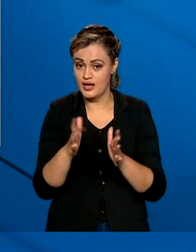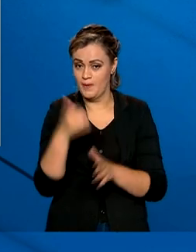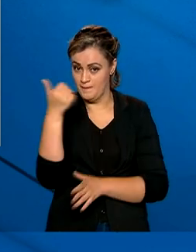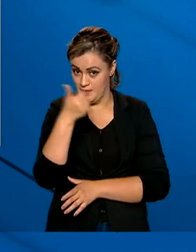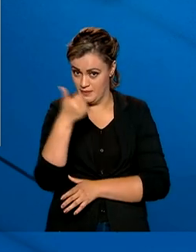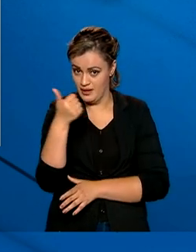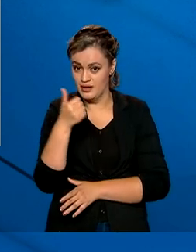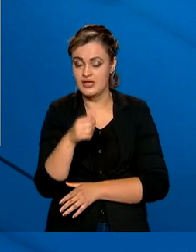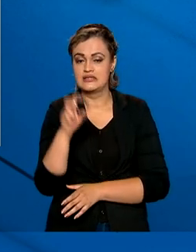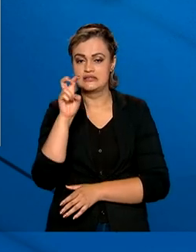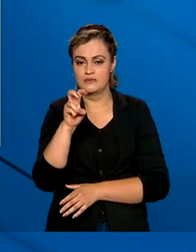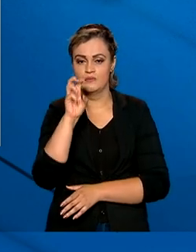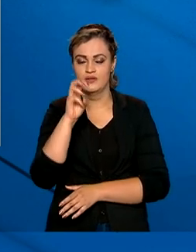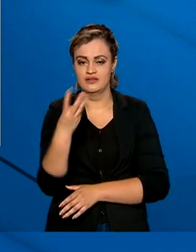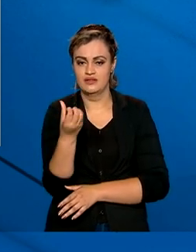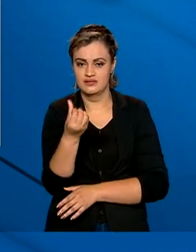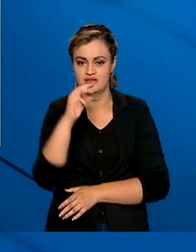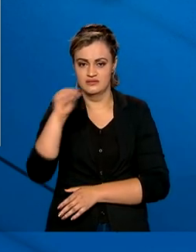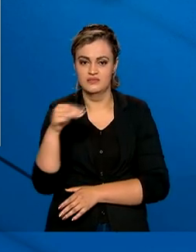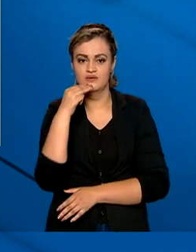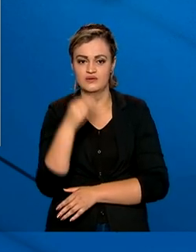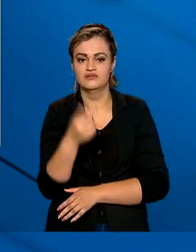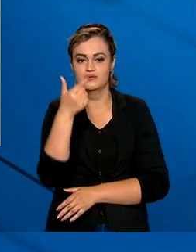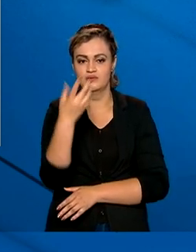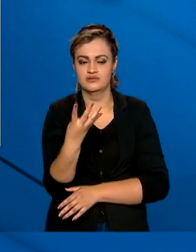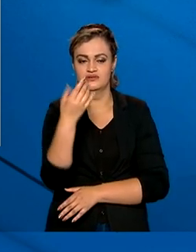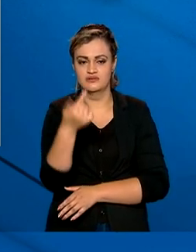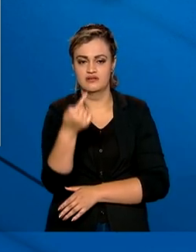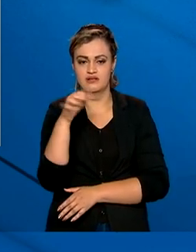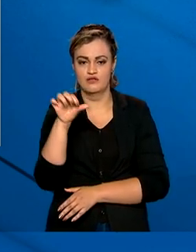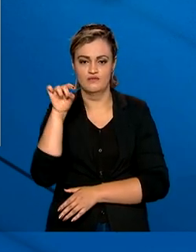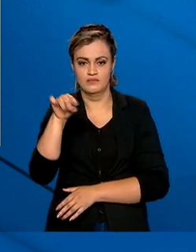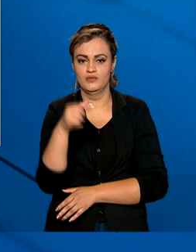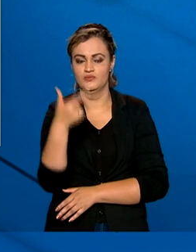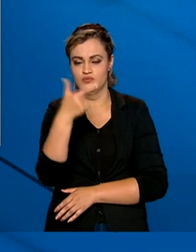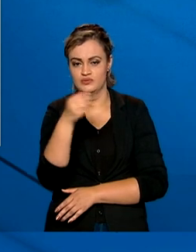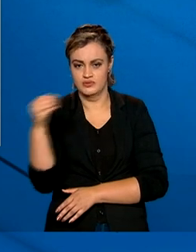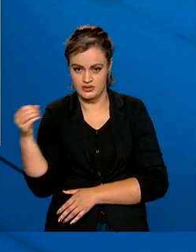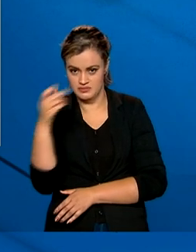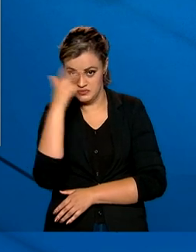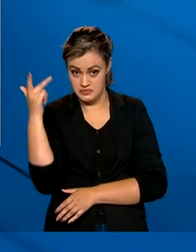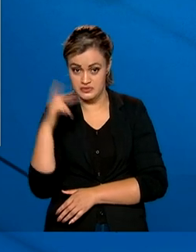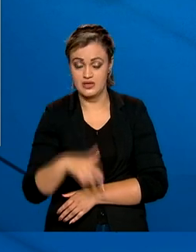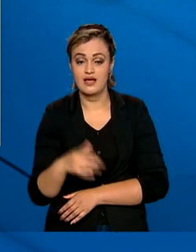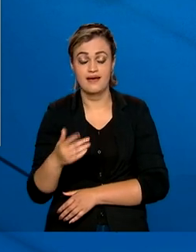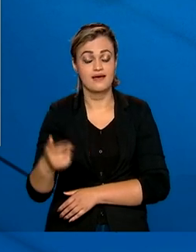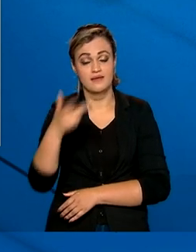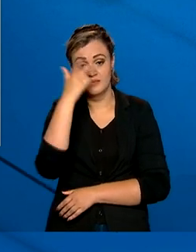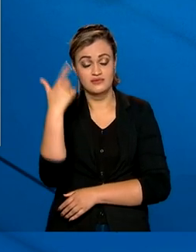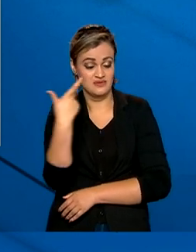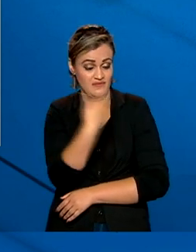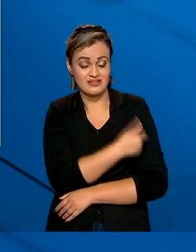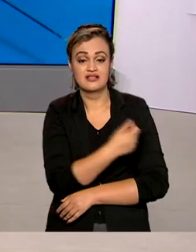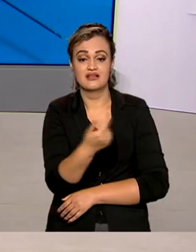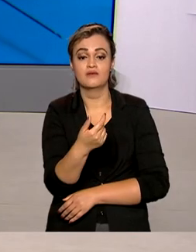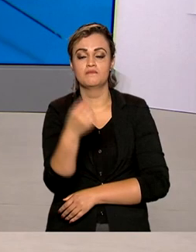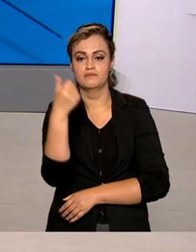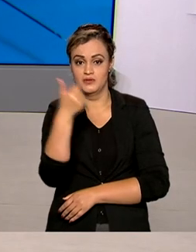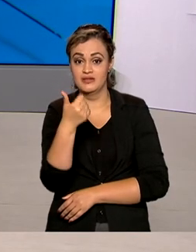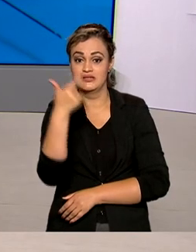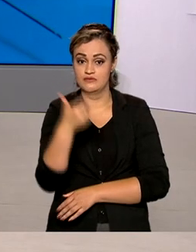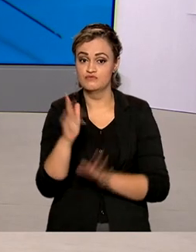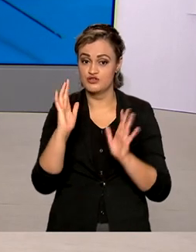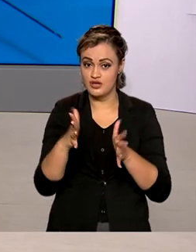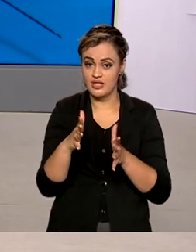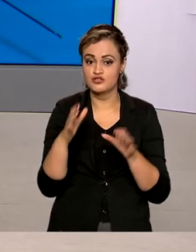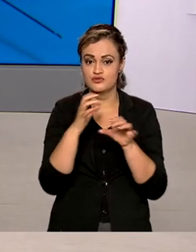primeira dose somam 56 milhões 479 mil 200. E as pessoas que tomaram a primeira e a